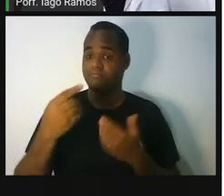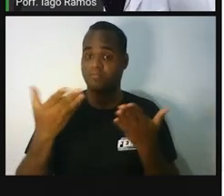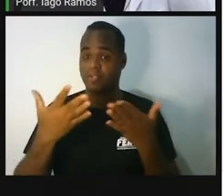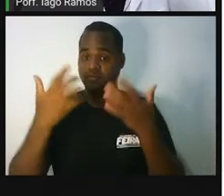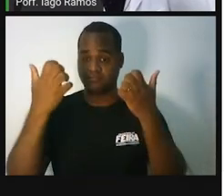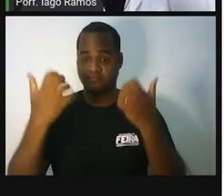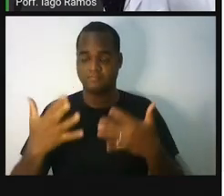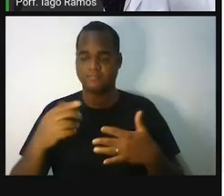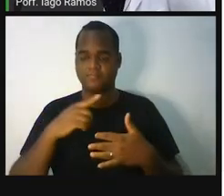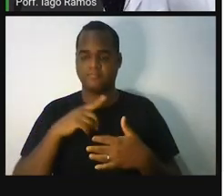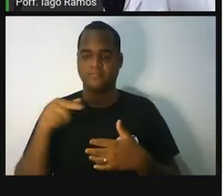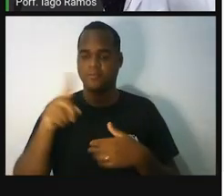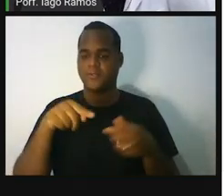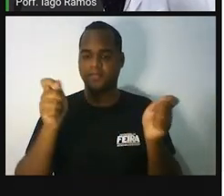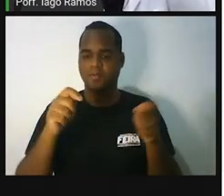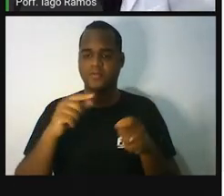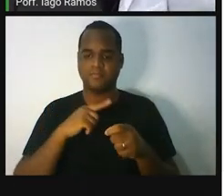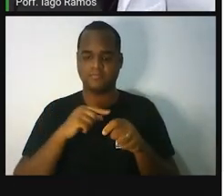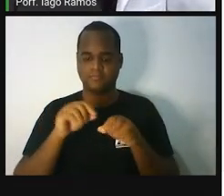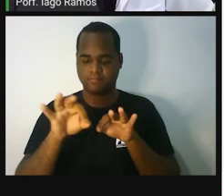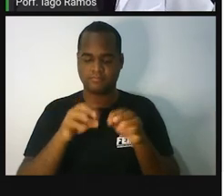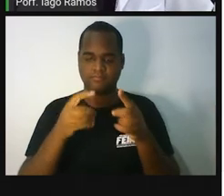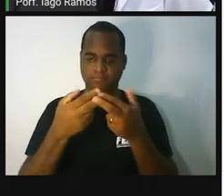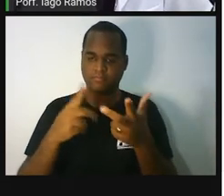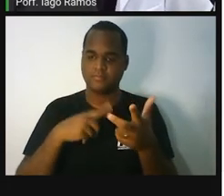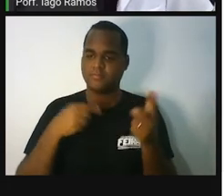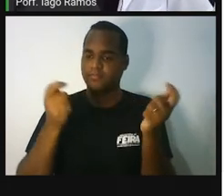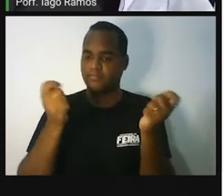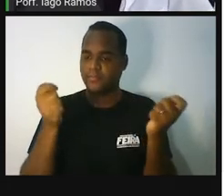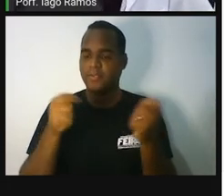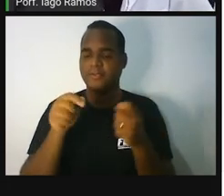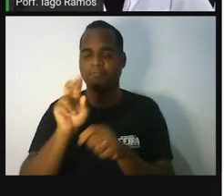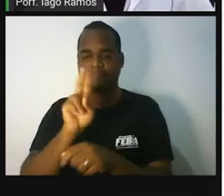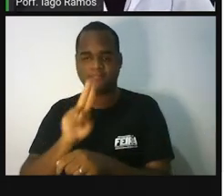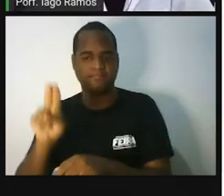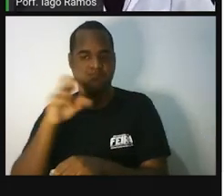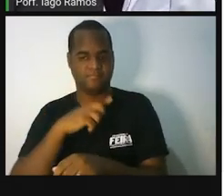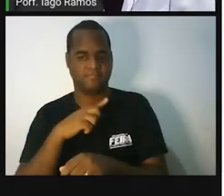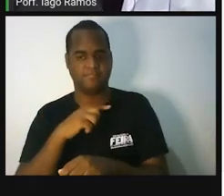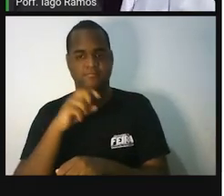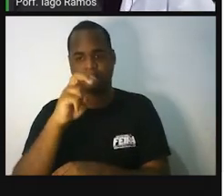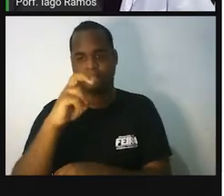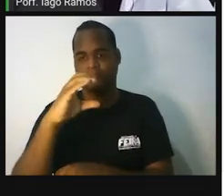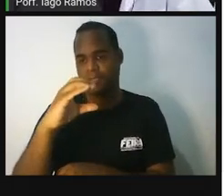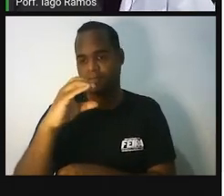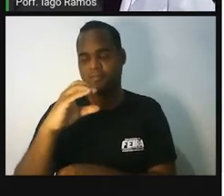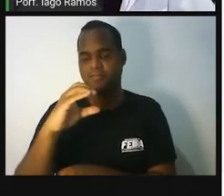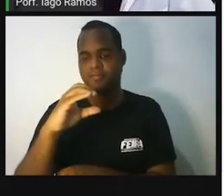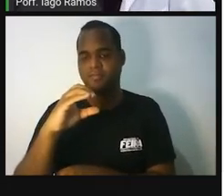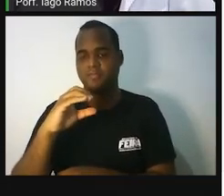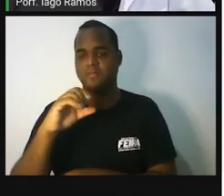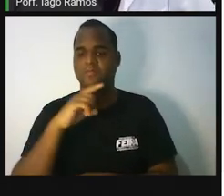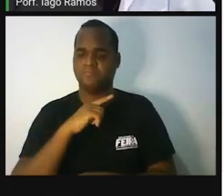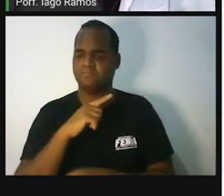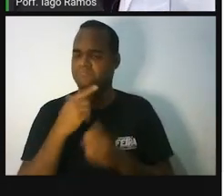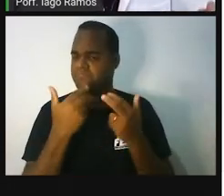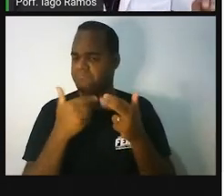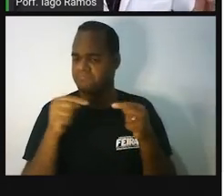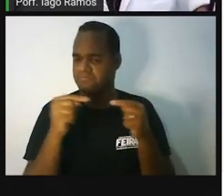Que se a gente quiser, a gente pode usar também 5C. É a mesma coisa.